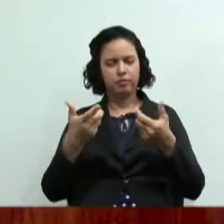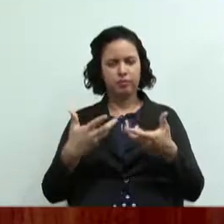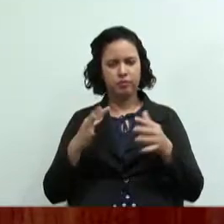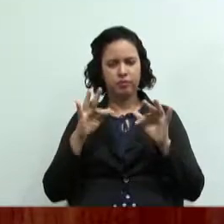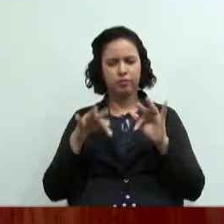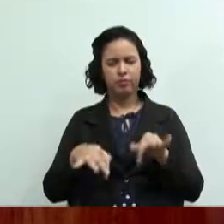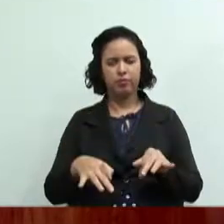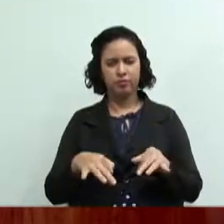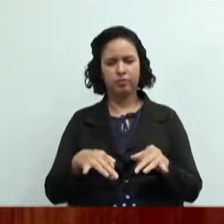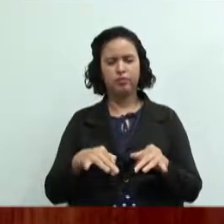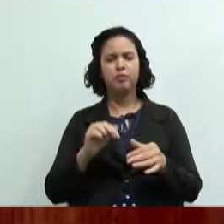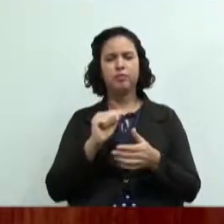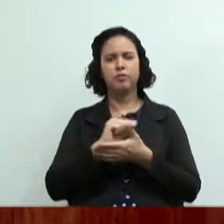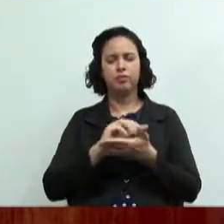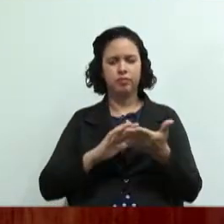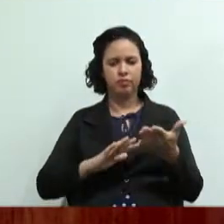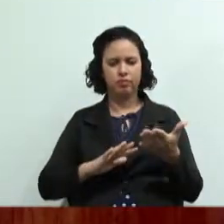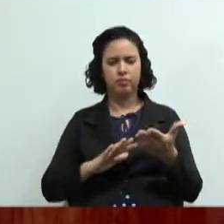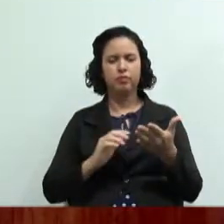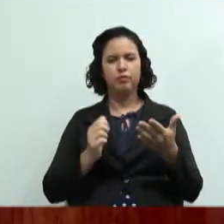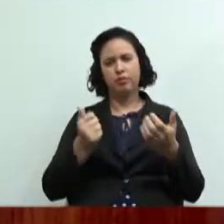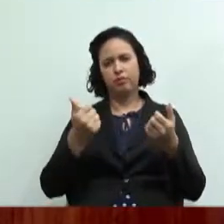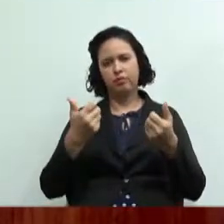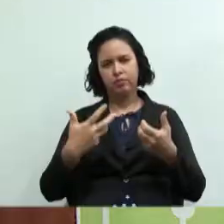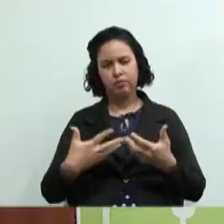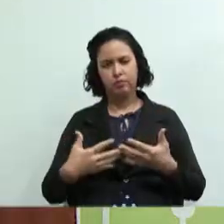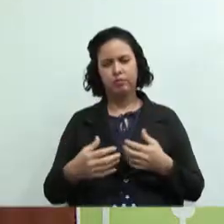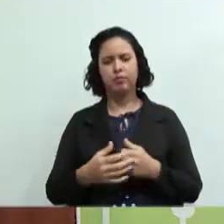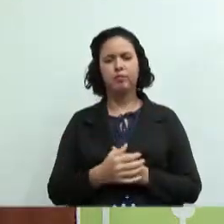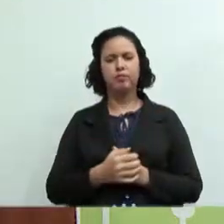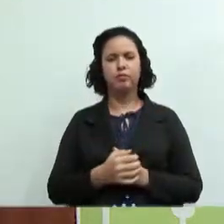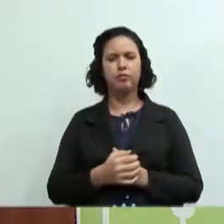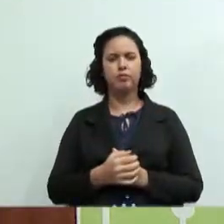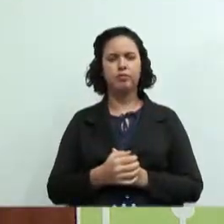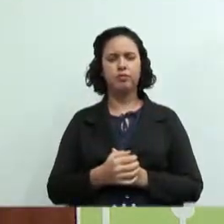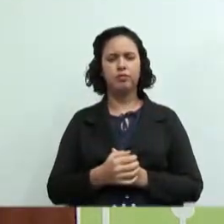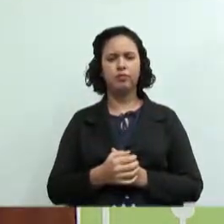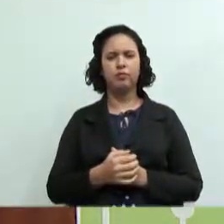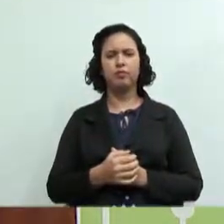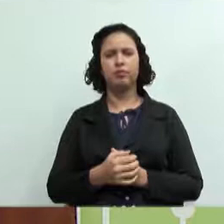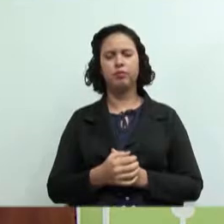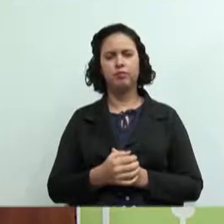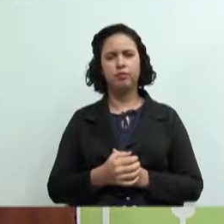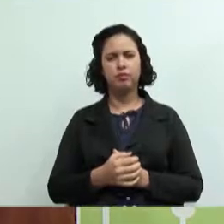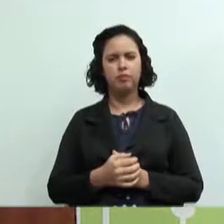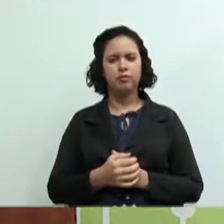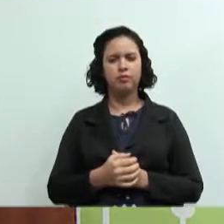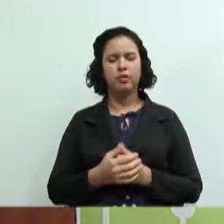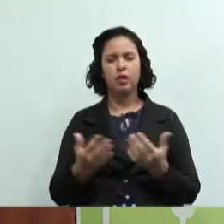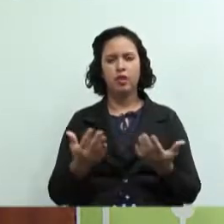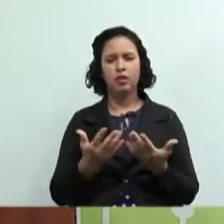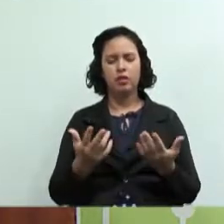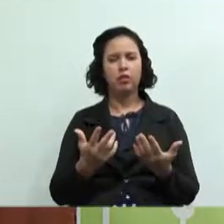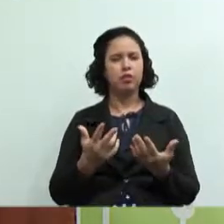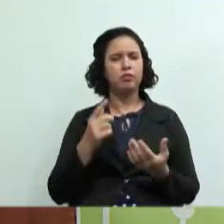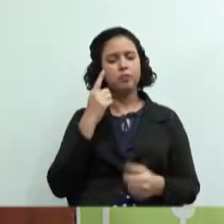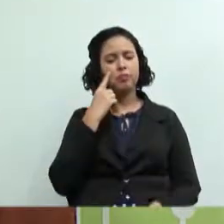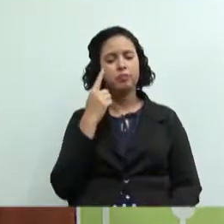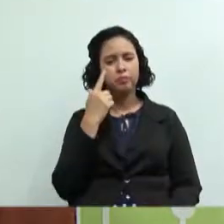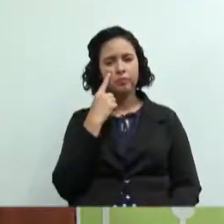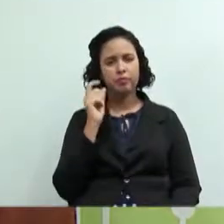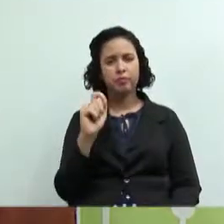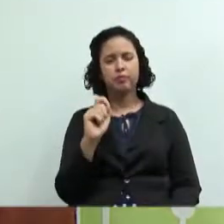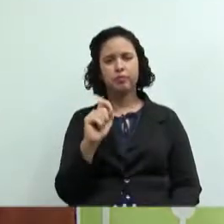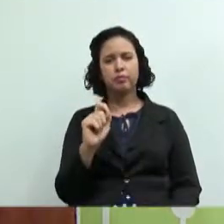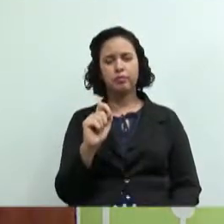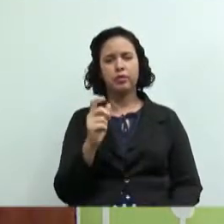aula depois do intervalo tirar as dúvidas ok então vamos para o nosso último ramo a ser trabalhado hoje